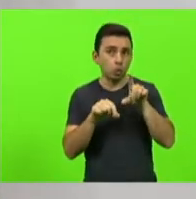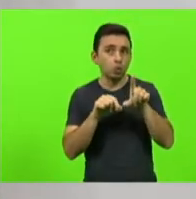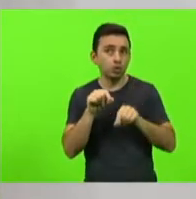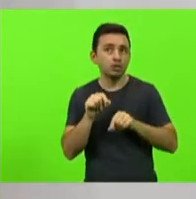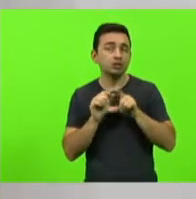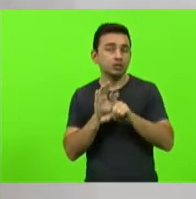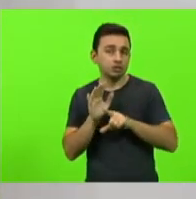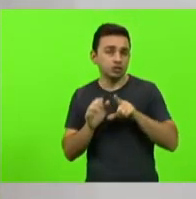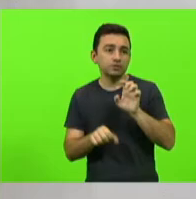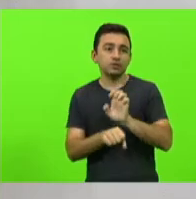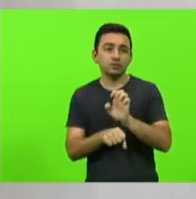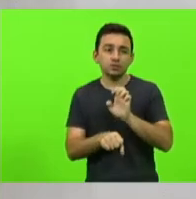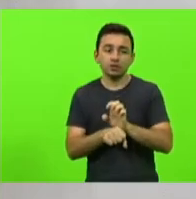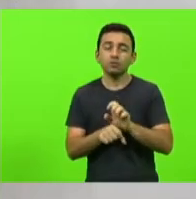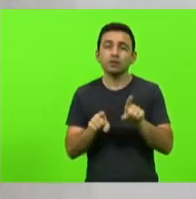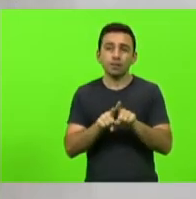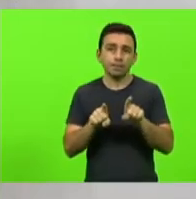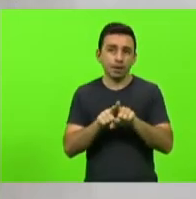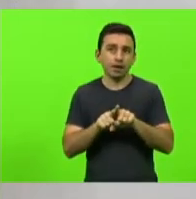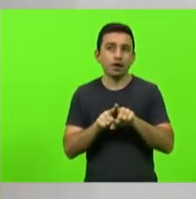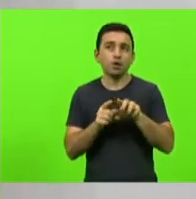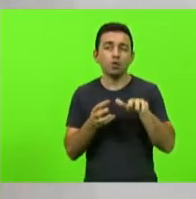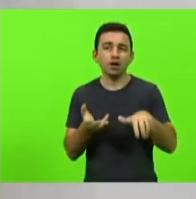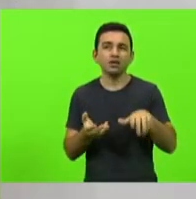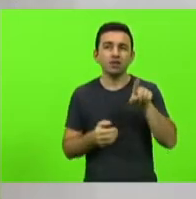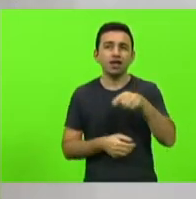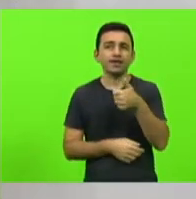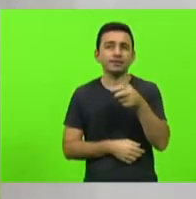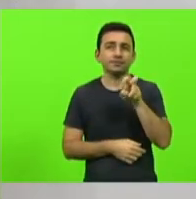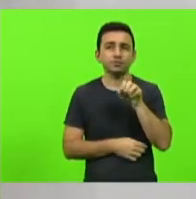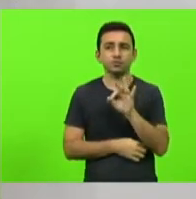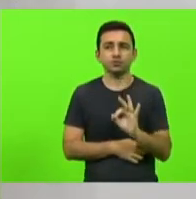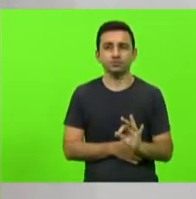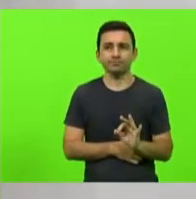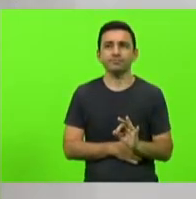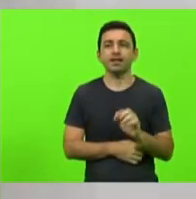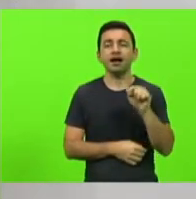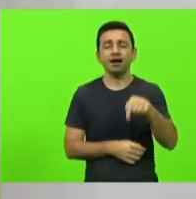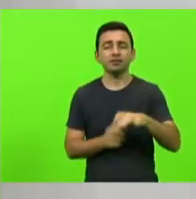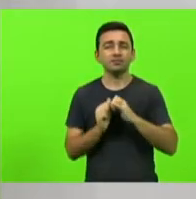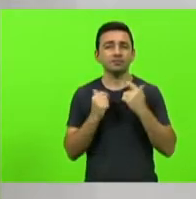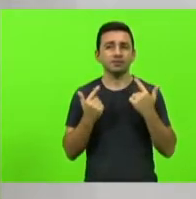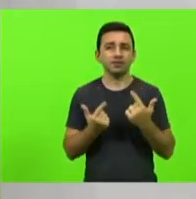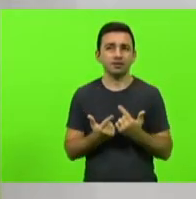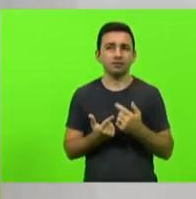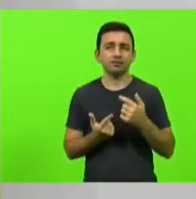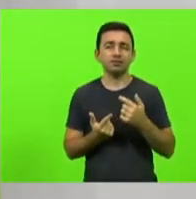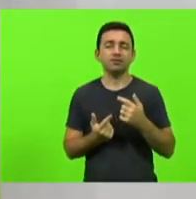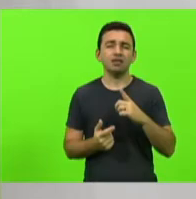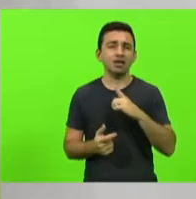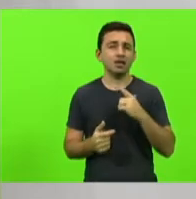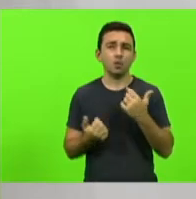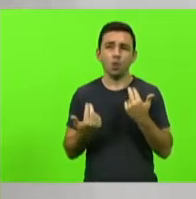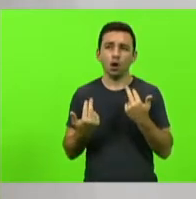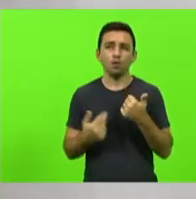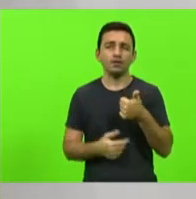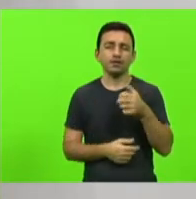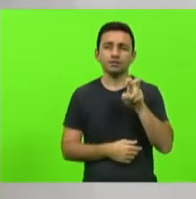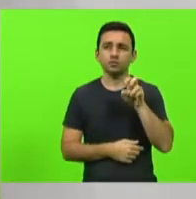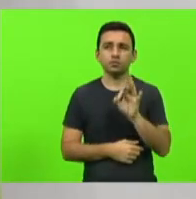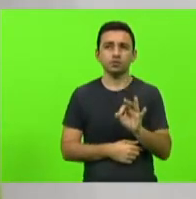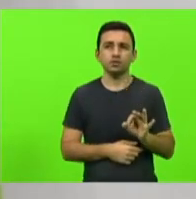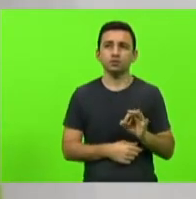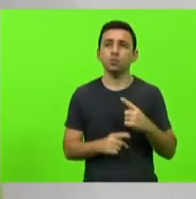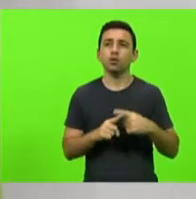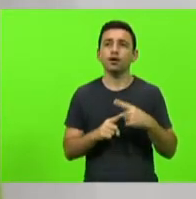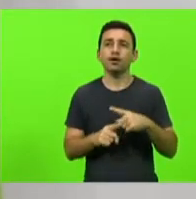e para o congresso é semelhante a 15% aqui no parlamento catarinense tem igual índice 15% pois temos apenas